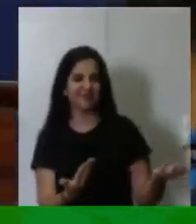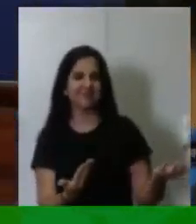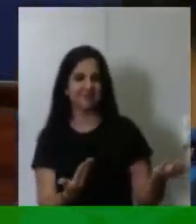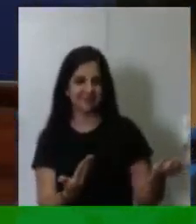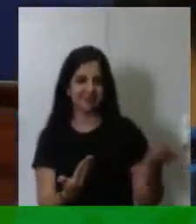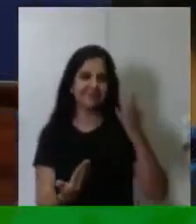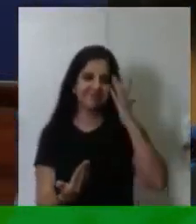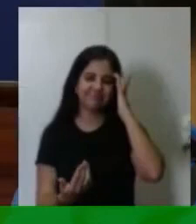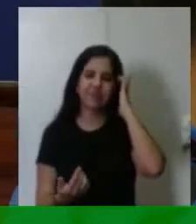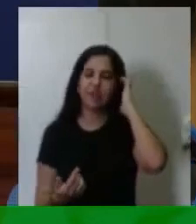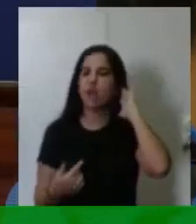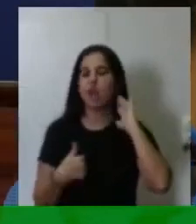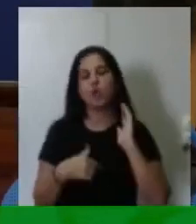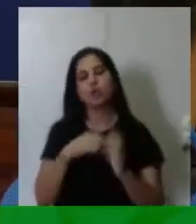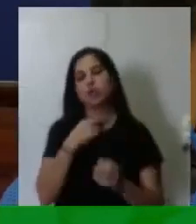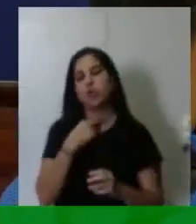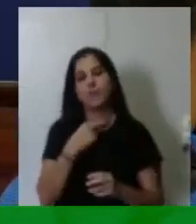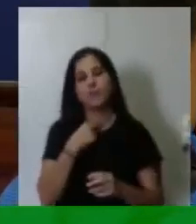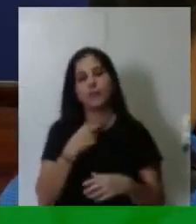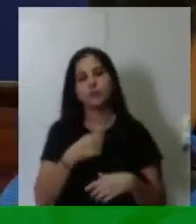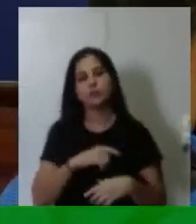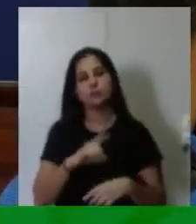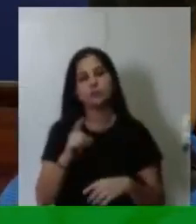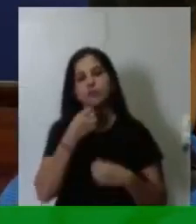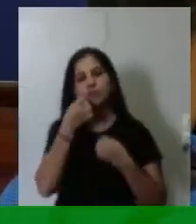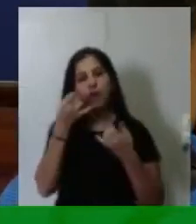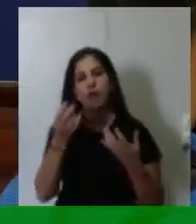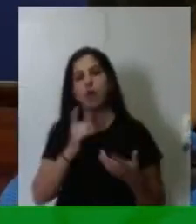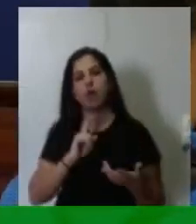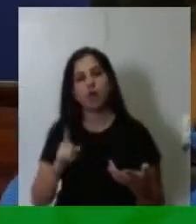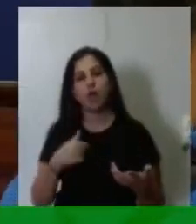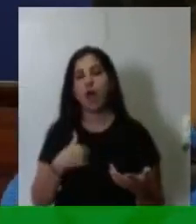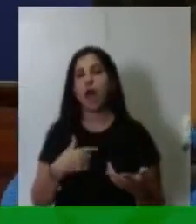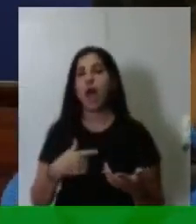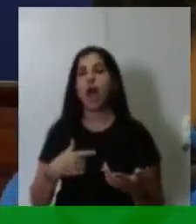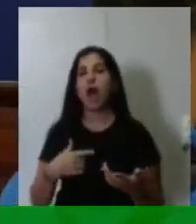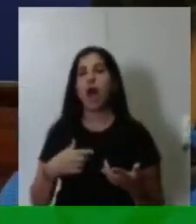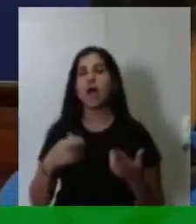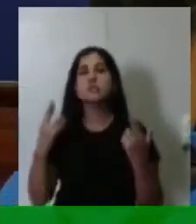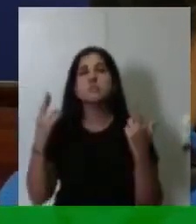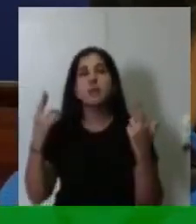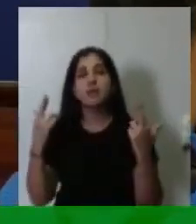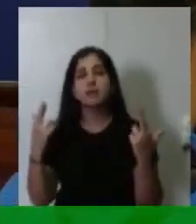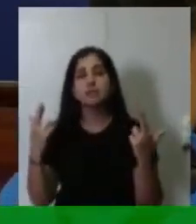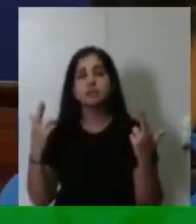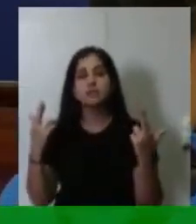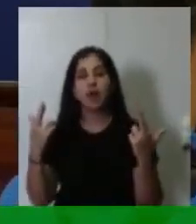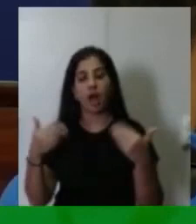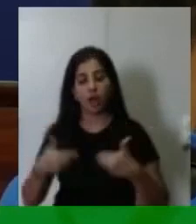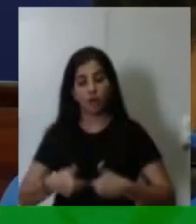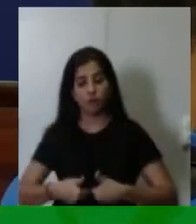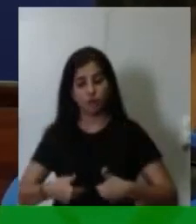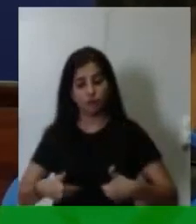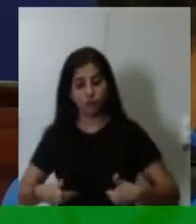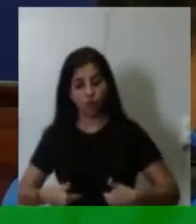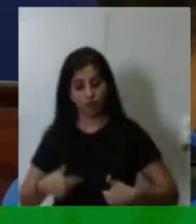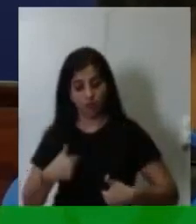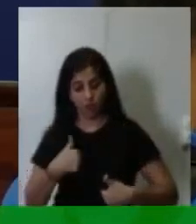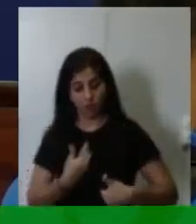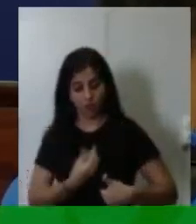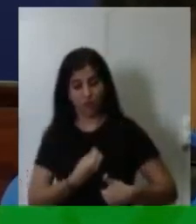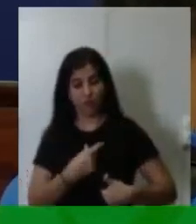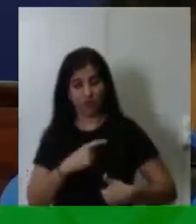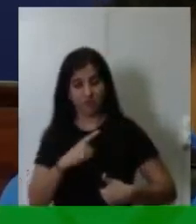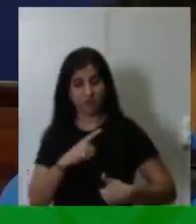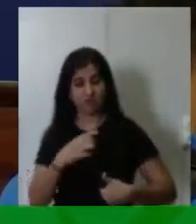a esperança, a fome que eu vivi acabou quando eu entrei naquele prédio azul do canal